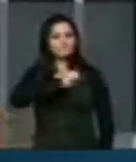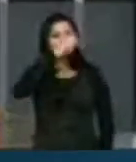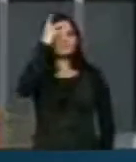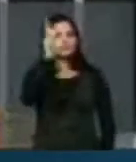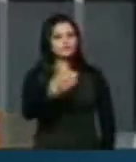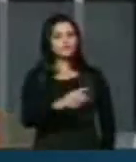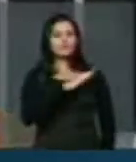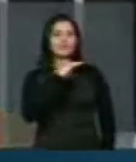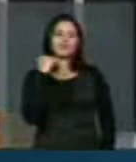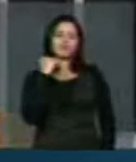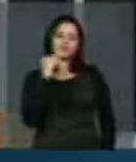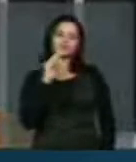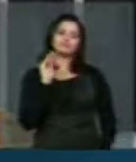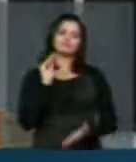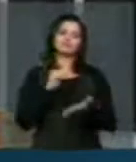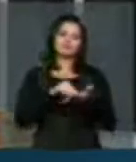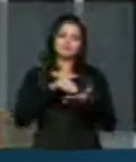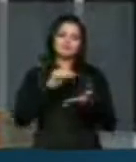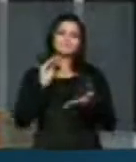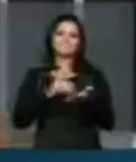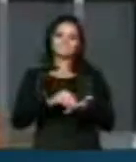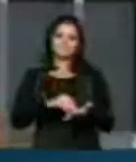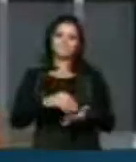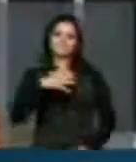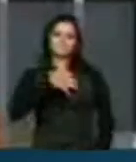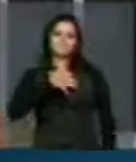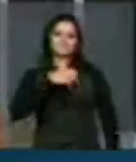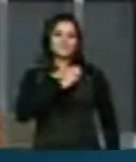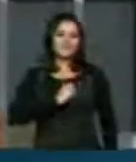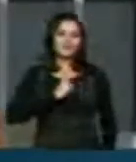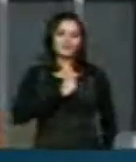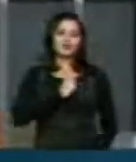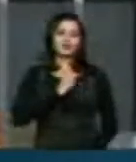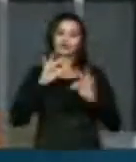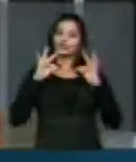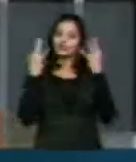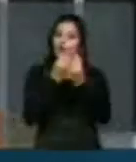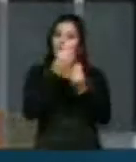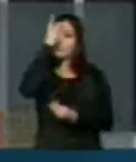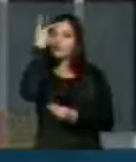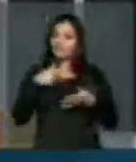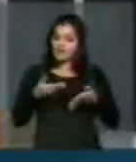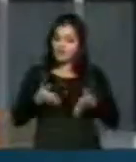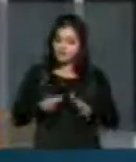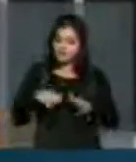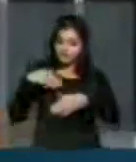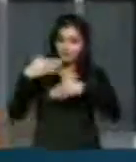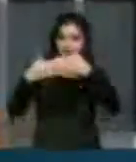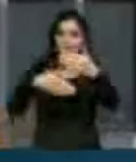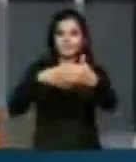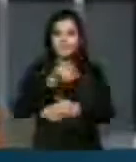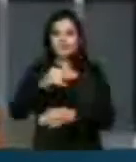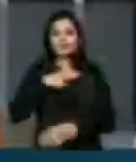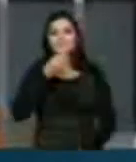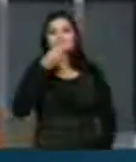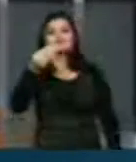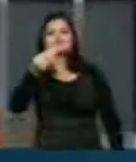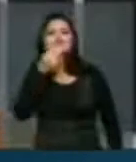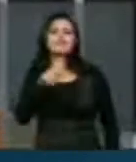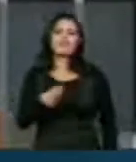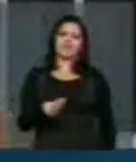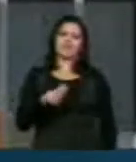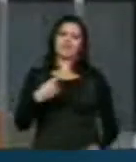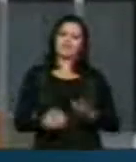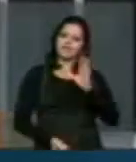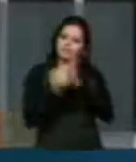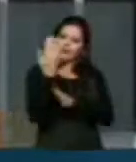muita falta para todas as gerações futuras, pelo que ele poderia ainda produzir de